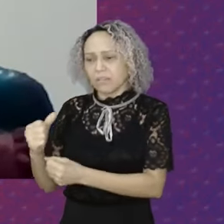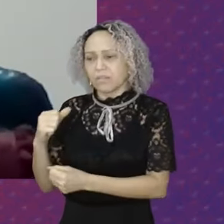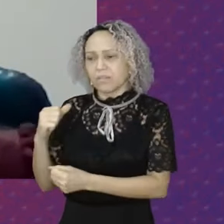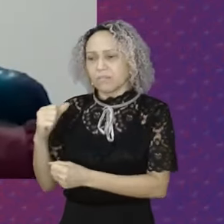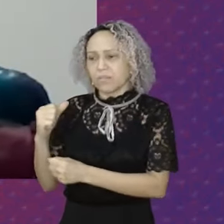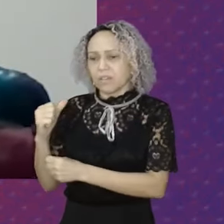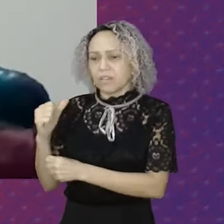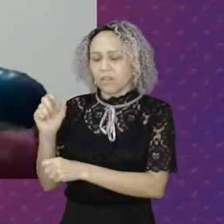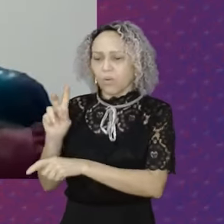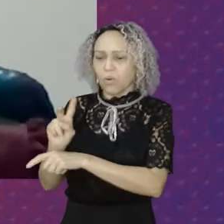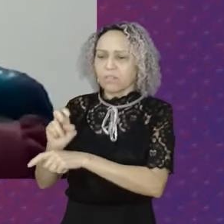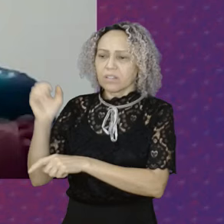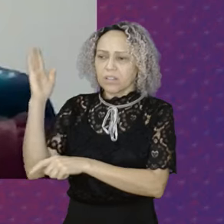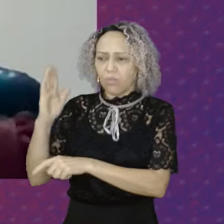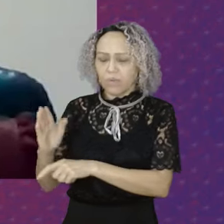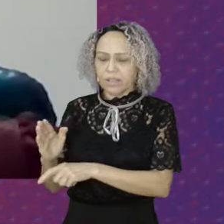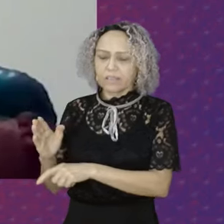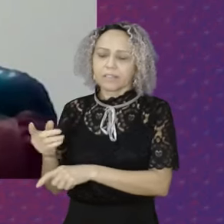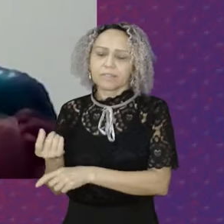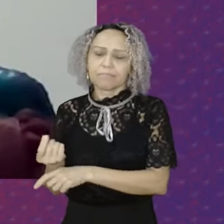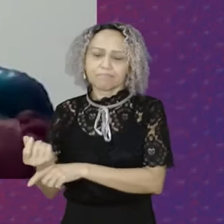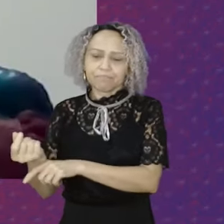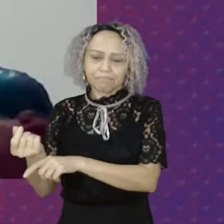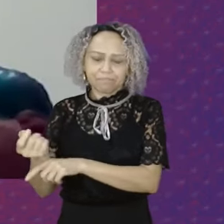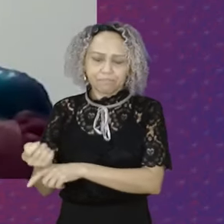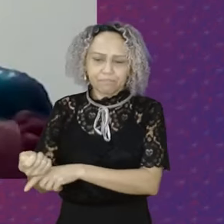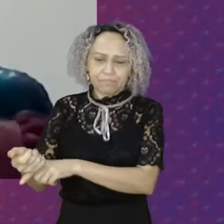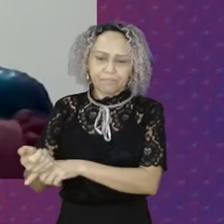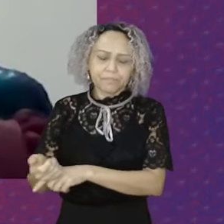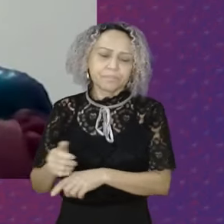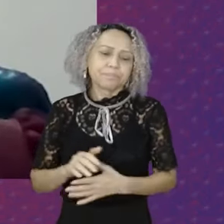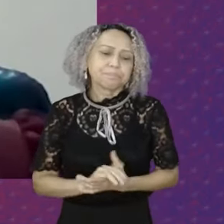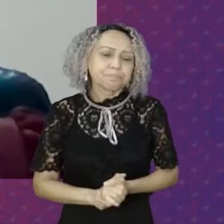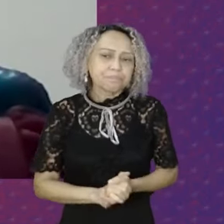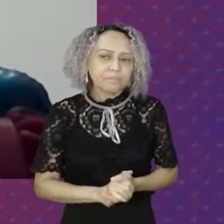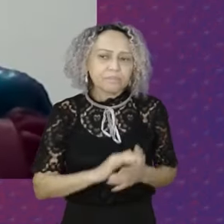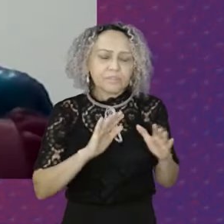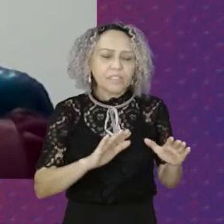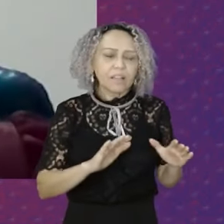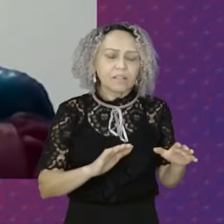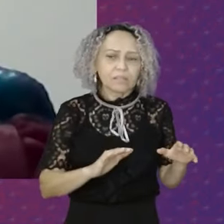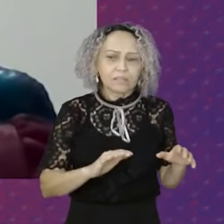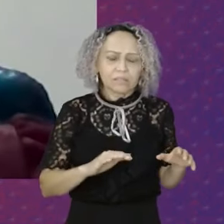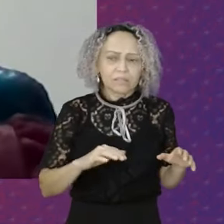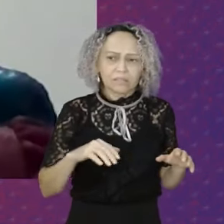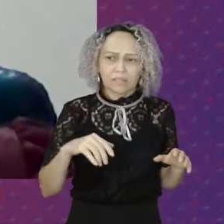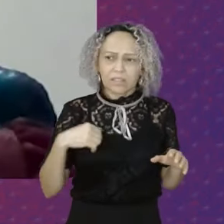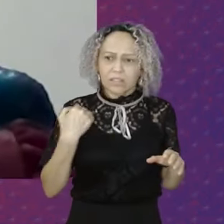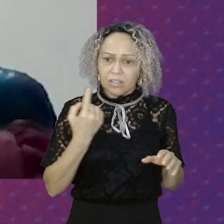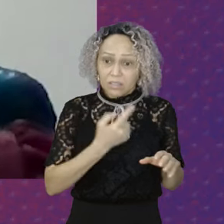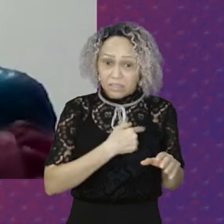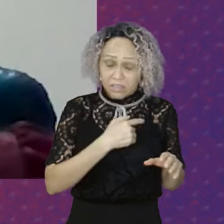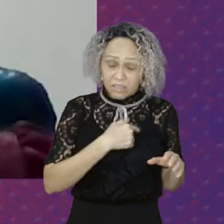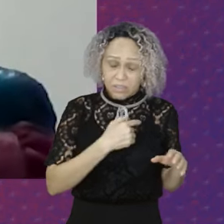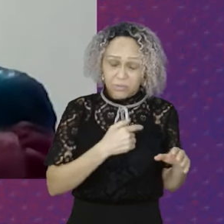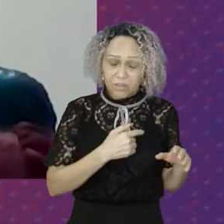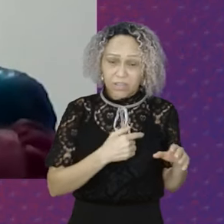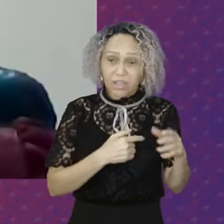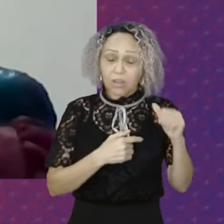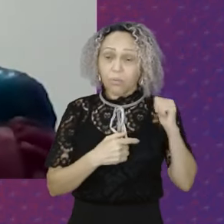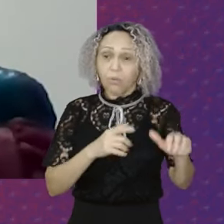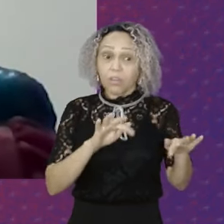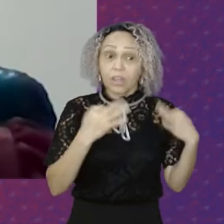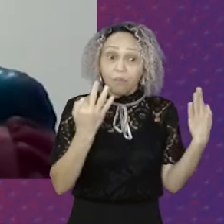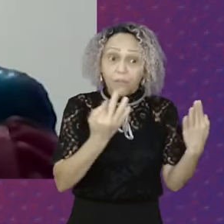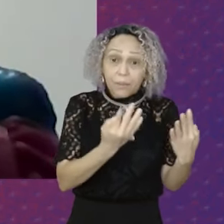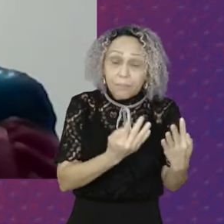evitar Uma convulsão social Entendendo Que o Bolsa Família Ele tirou 45 milhões De brasileiros Da miséria